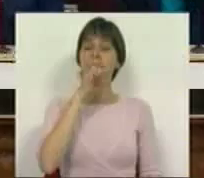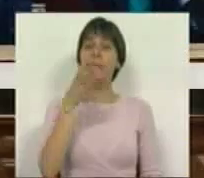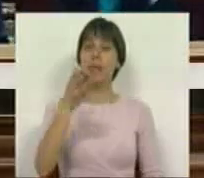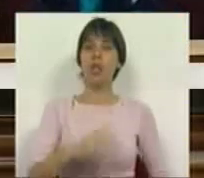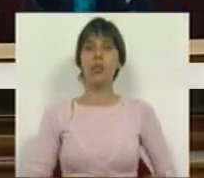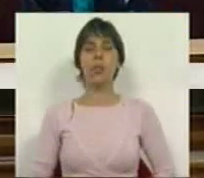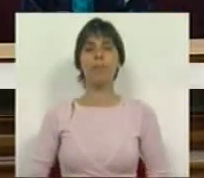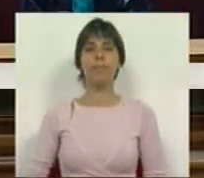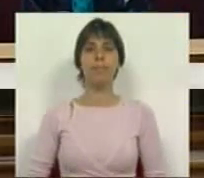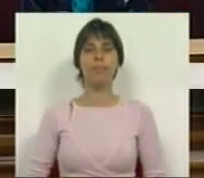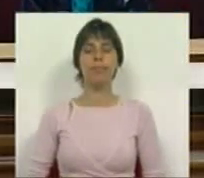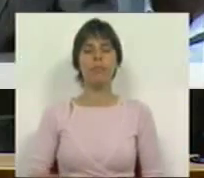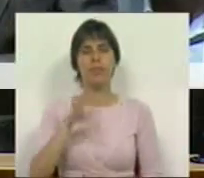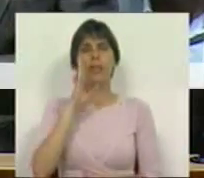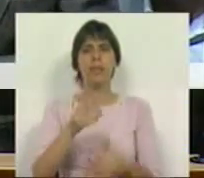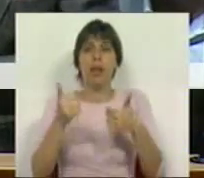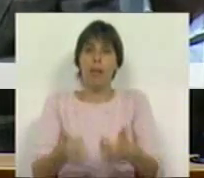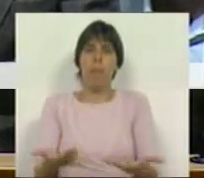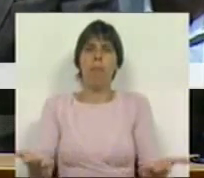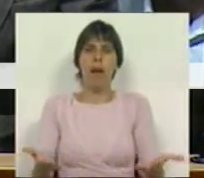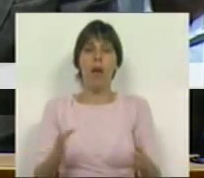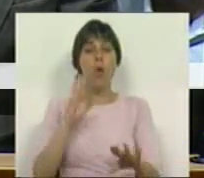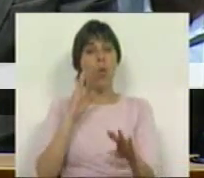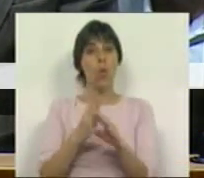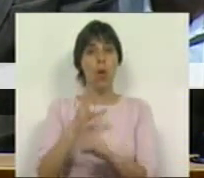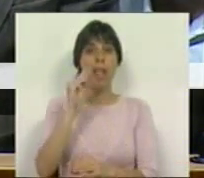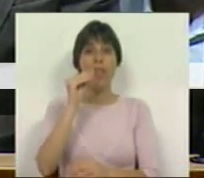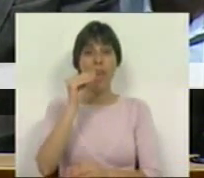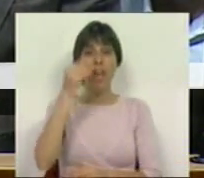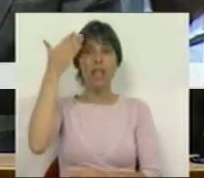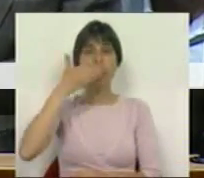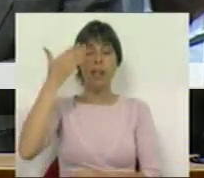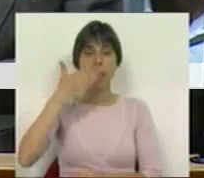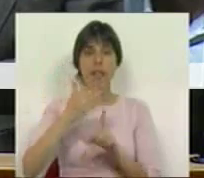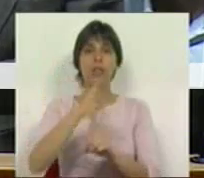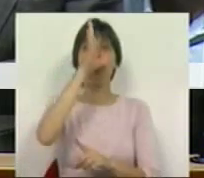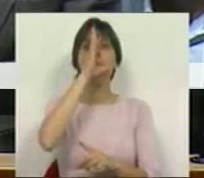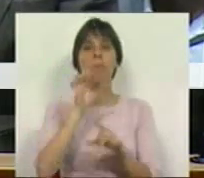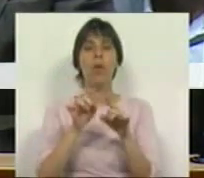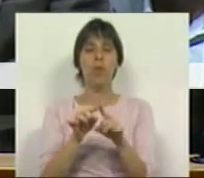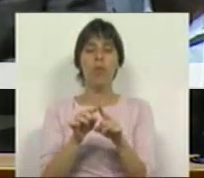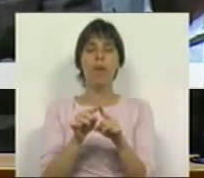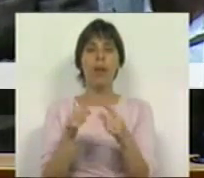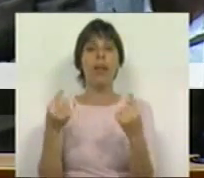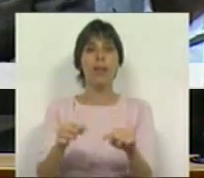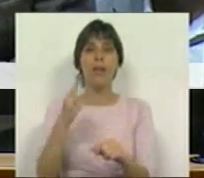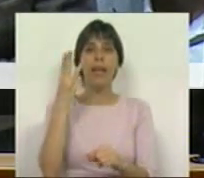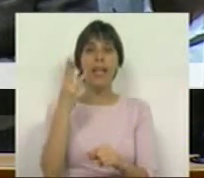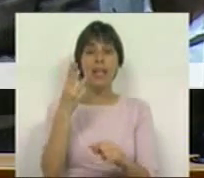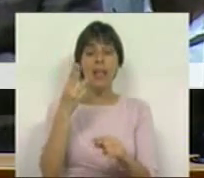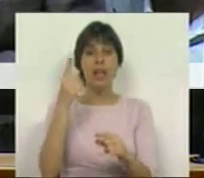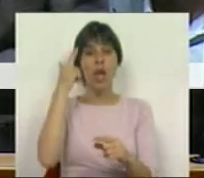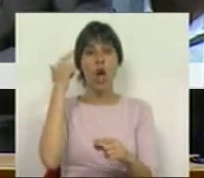sabe bem que nos últimos 10 dias o Governo sofreu 3